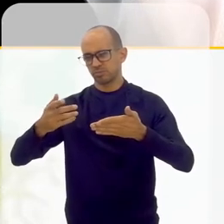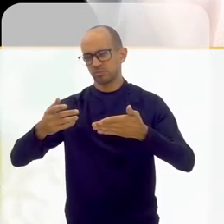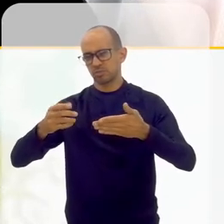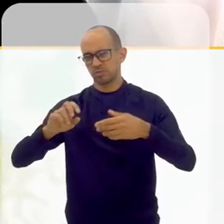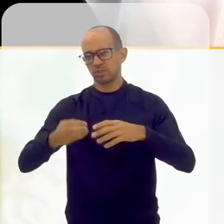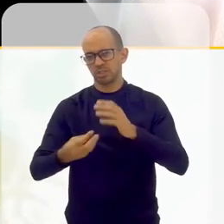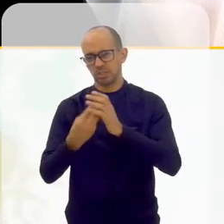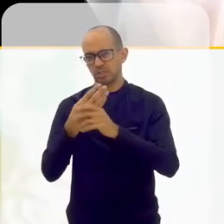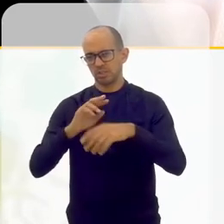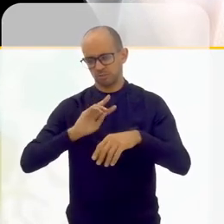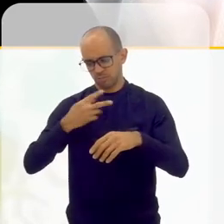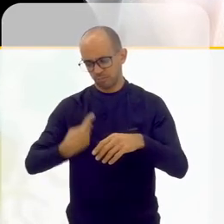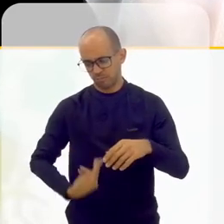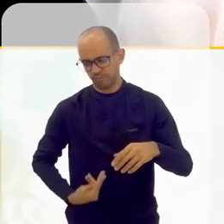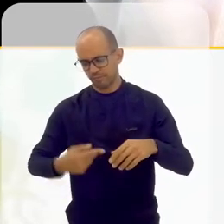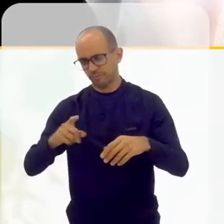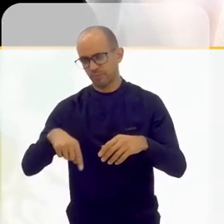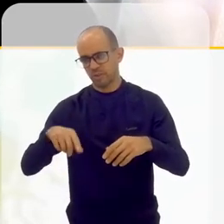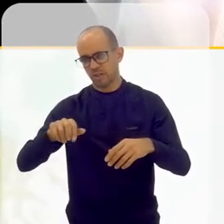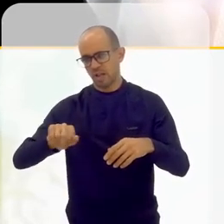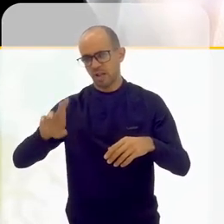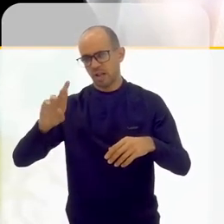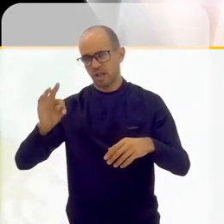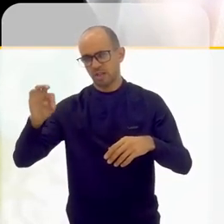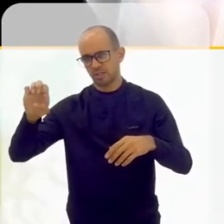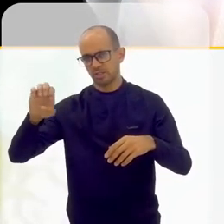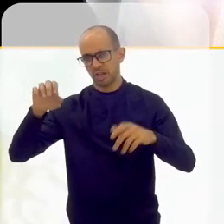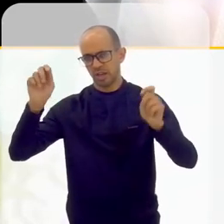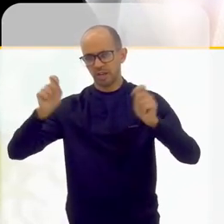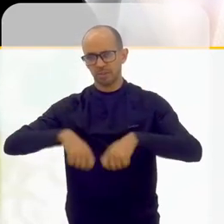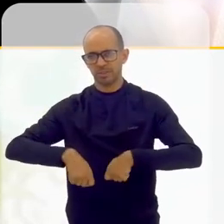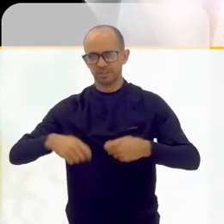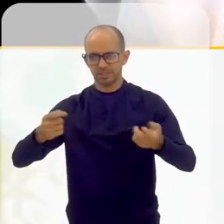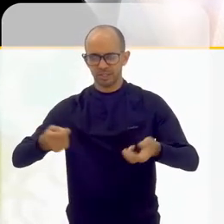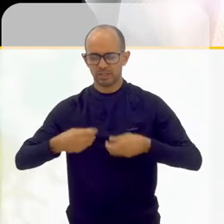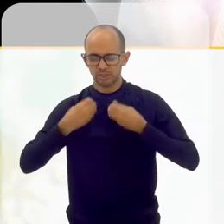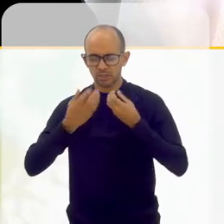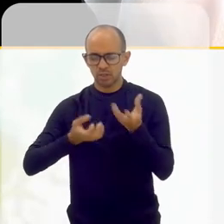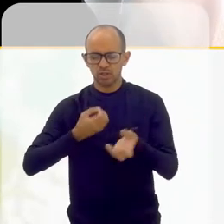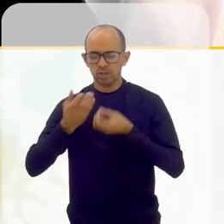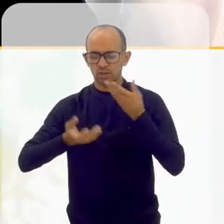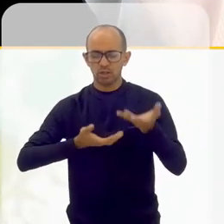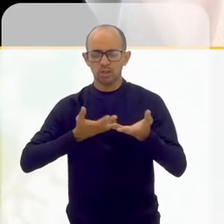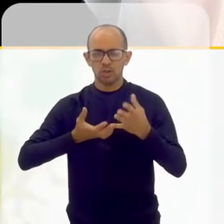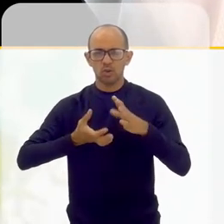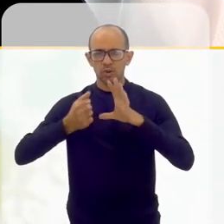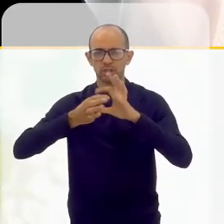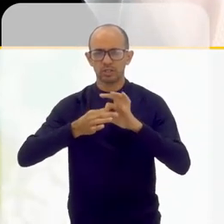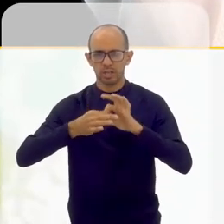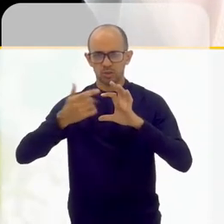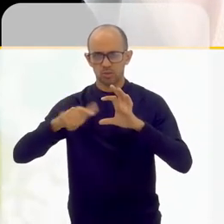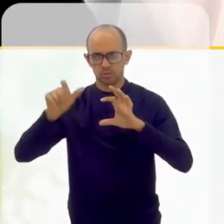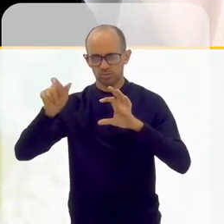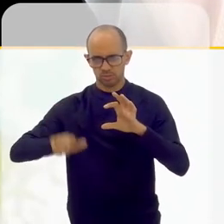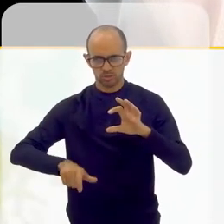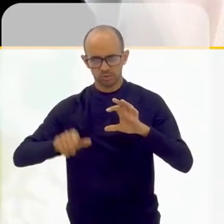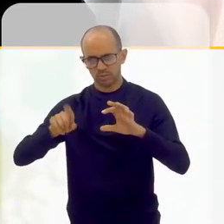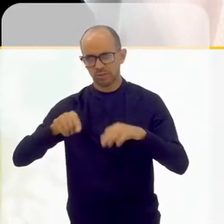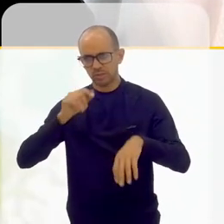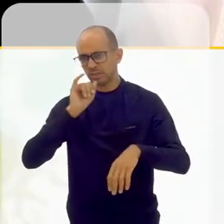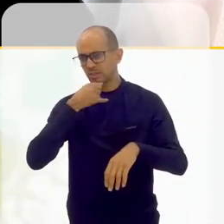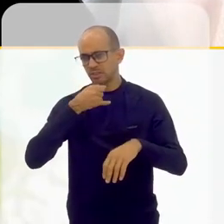O que humaniza a gente é a arte, capacidade da gente se expressar, se conectar com a gente e com as outras pessoas.